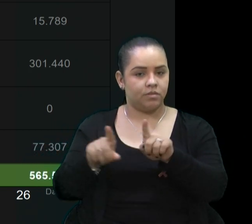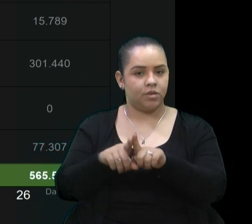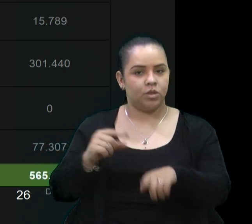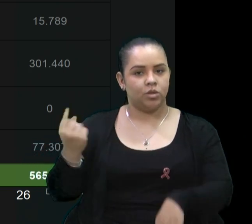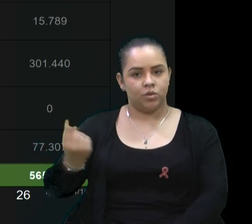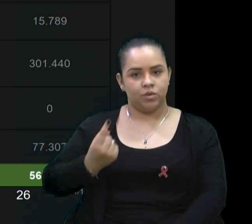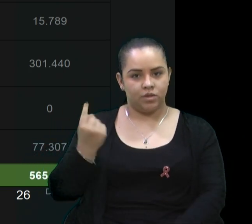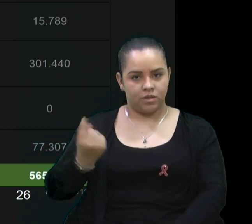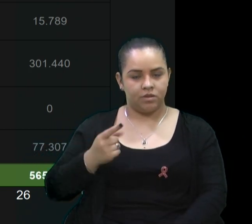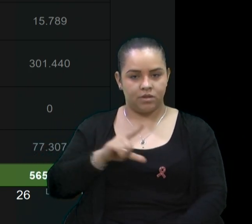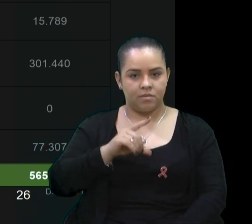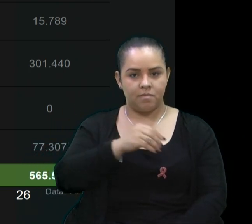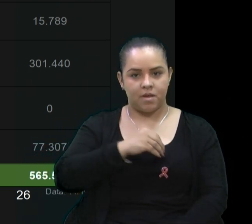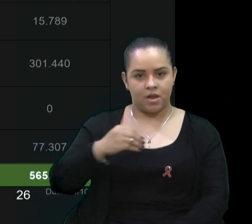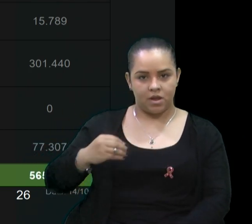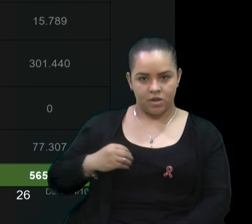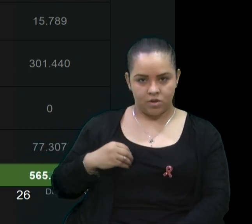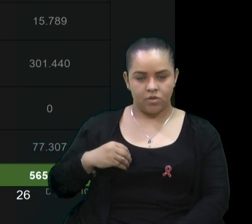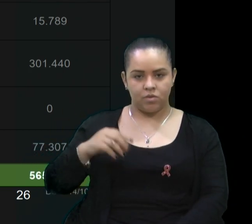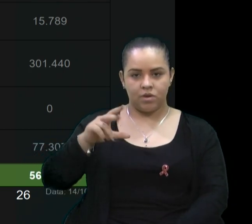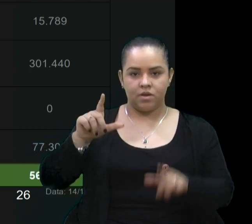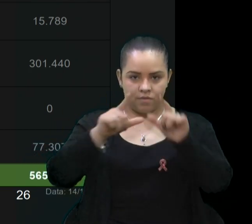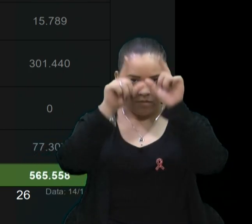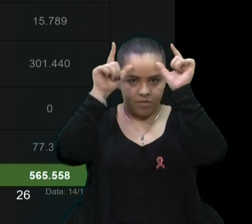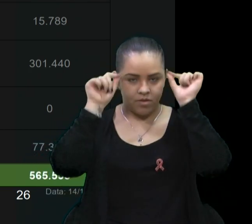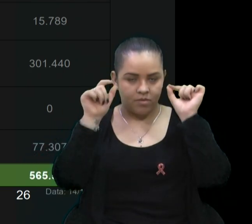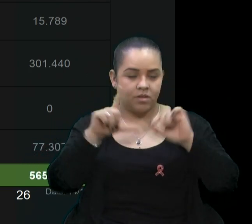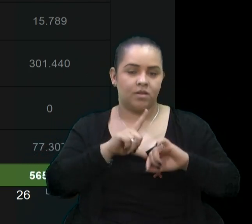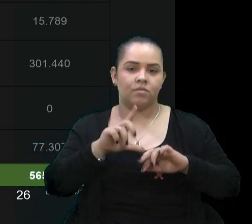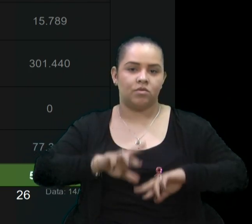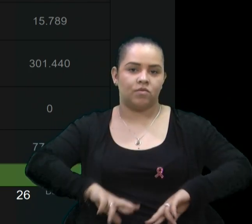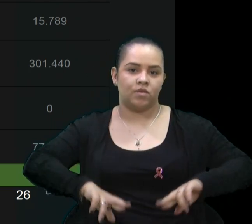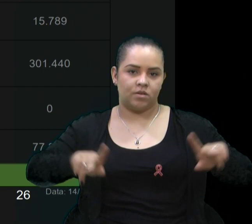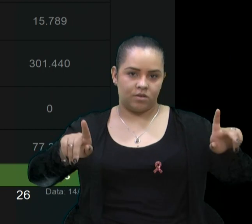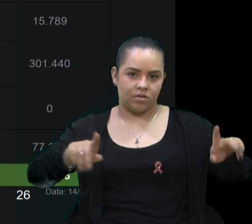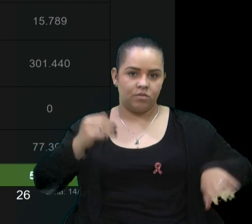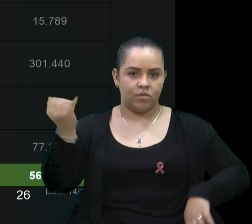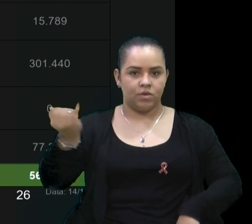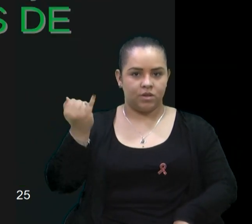feitos por médicos e enfermeiros. Tem uma diferença significativa ali.